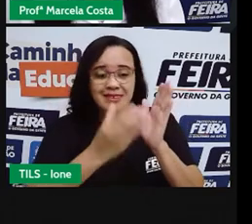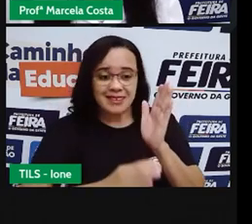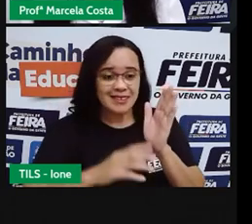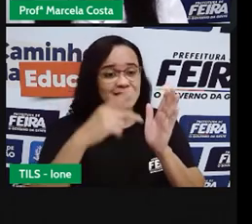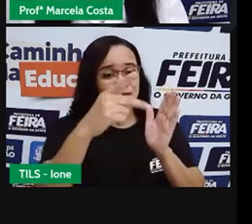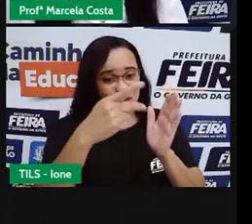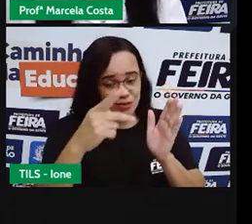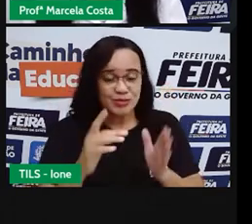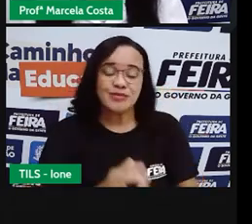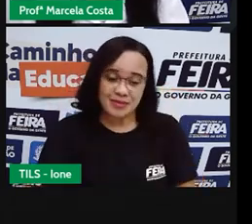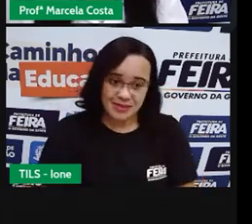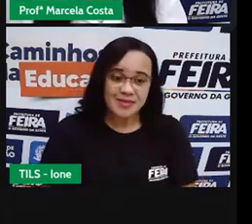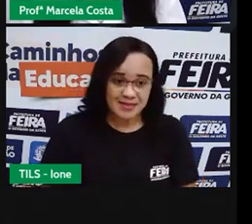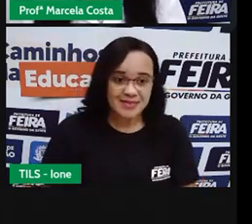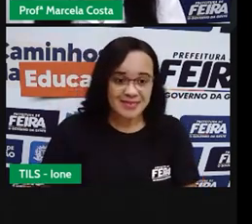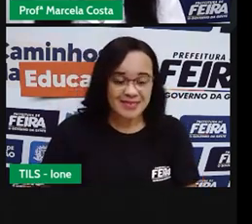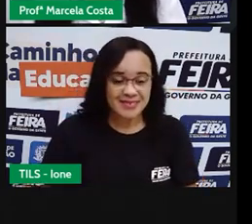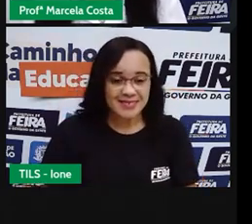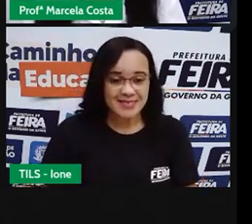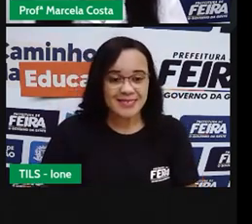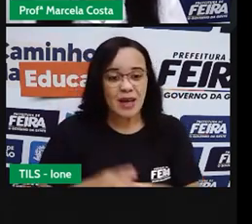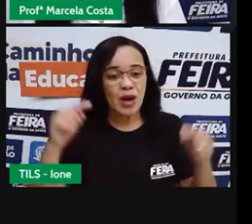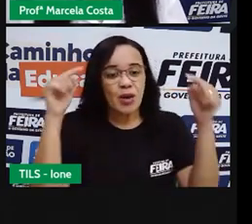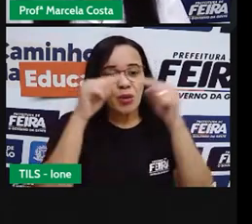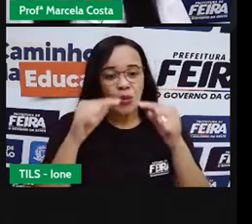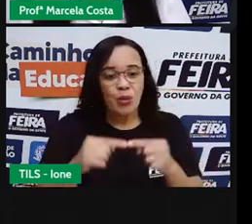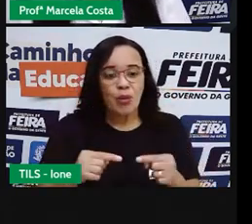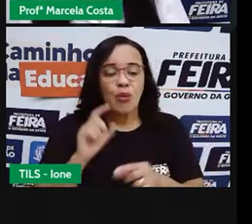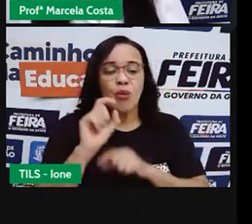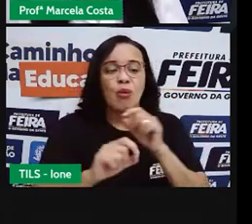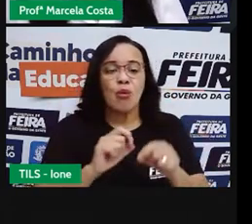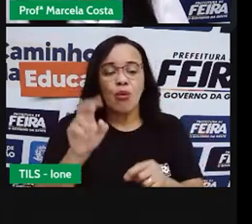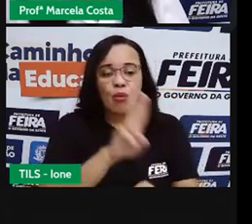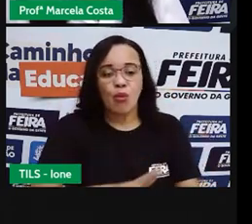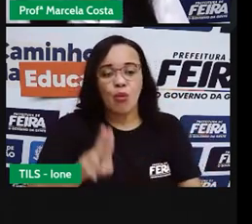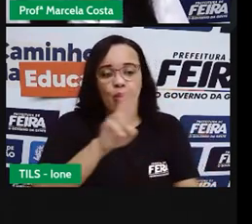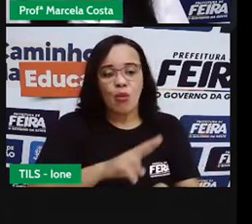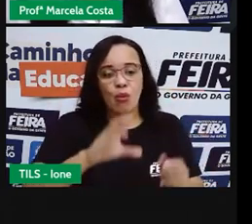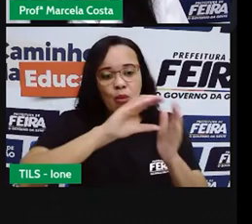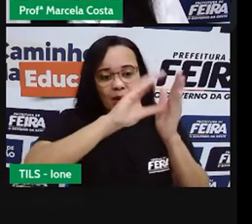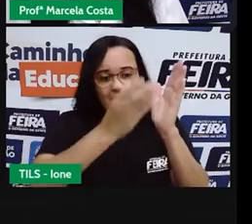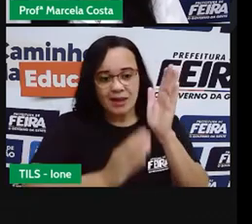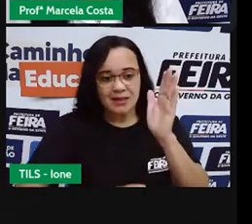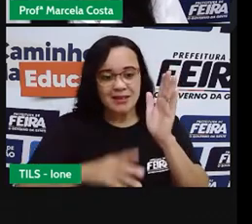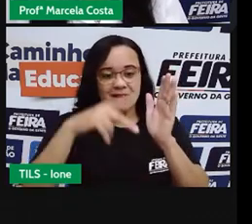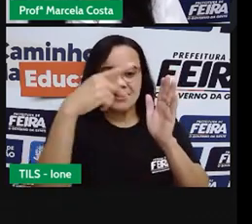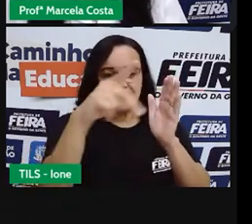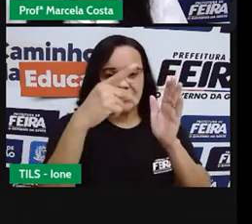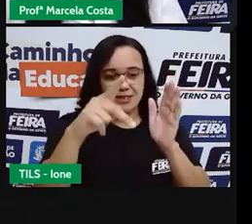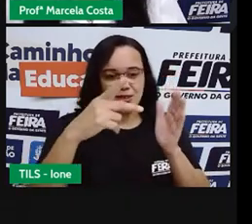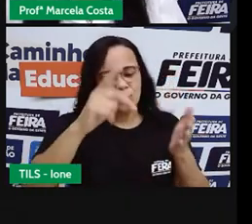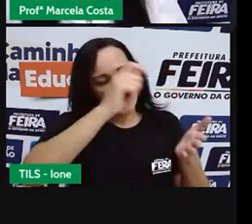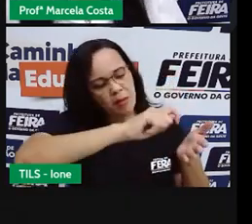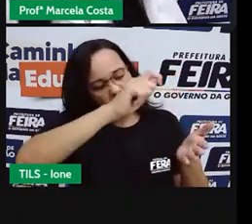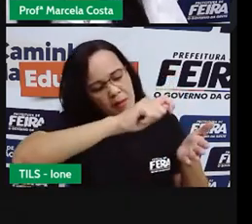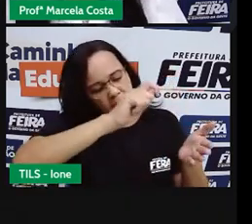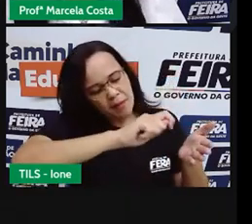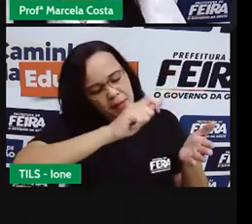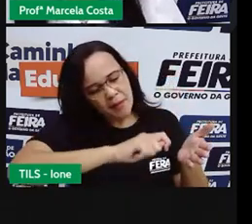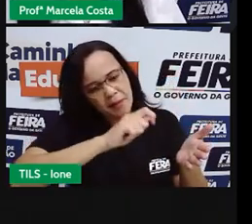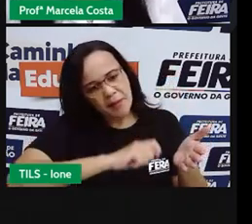Usando as palavras Os adjetivos Para Descrever As suas características Depois